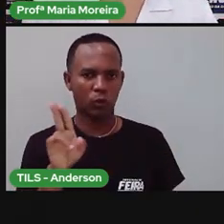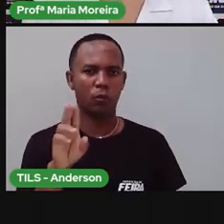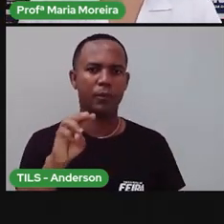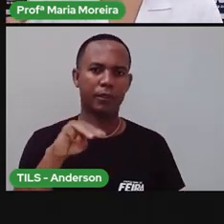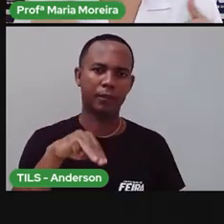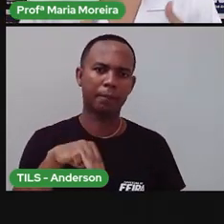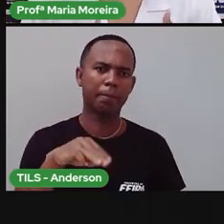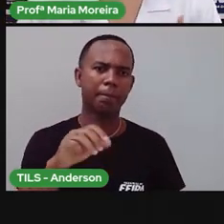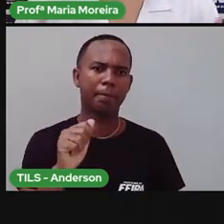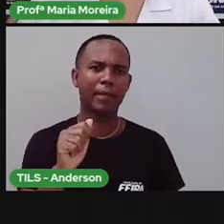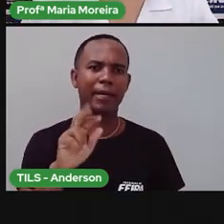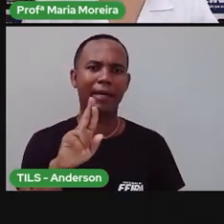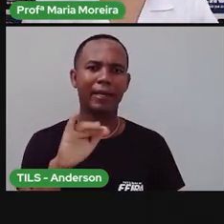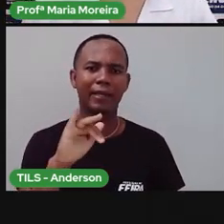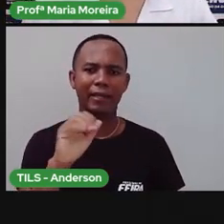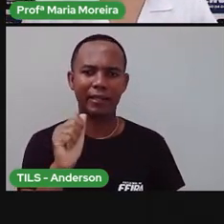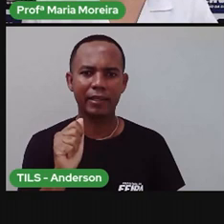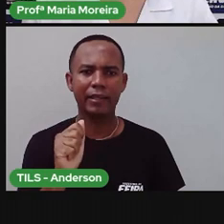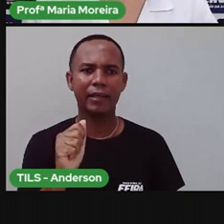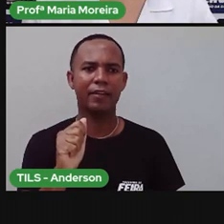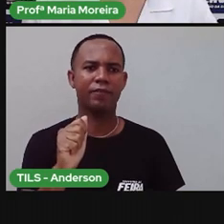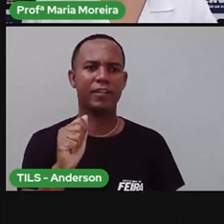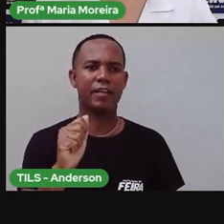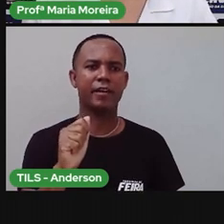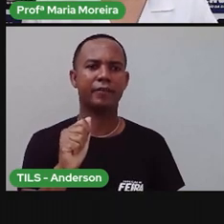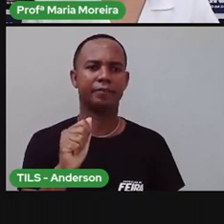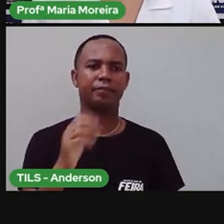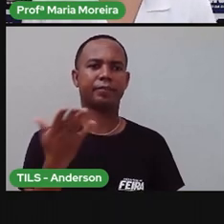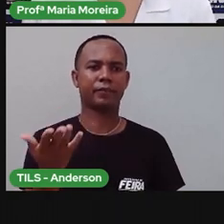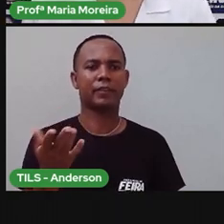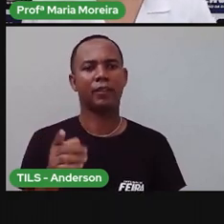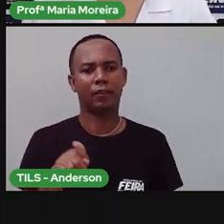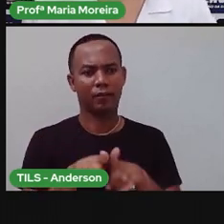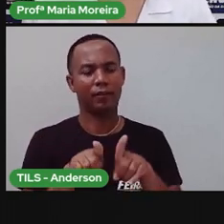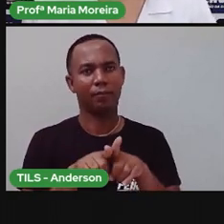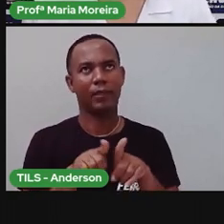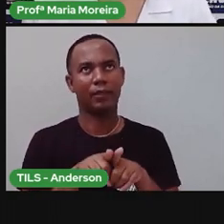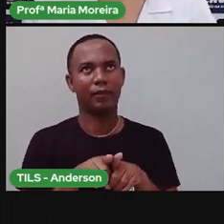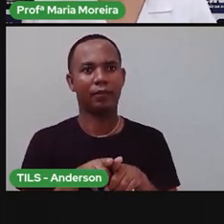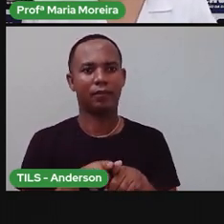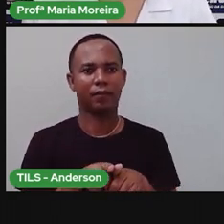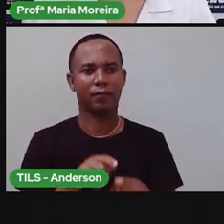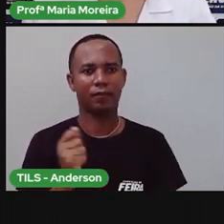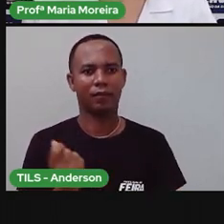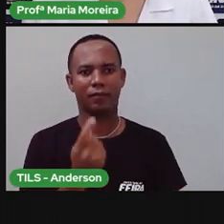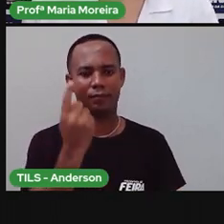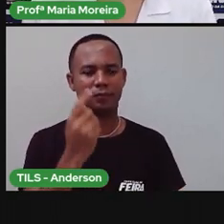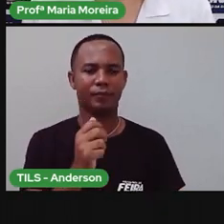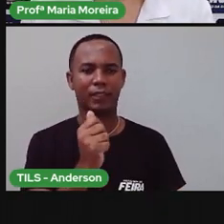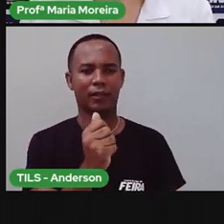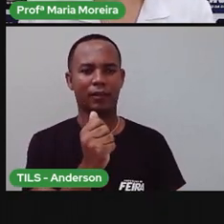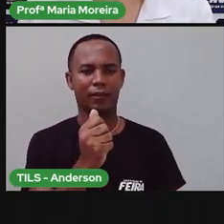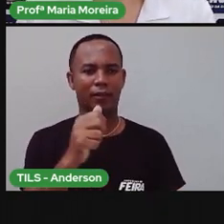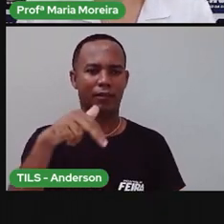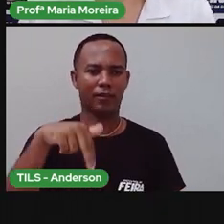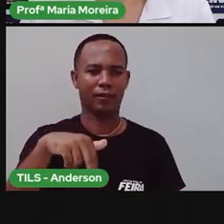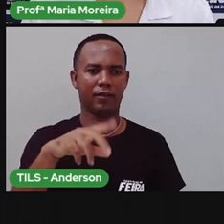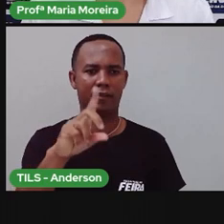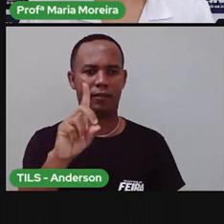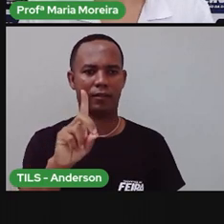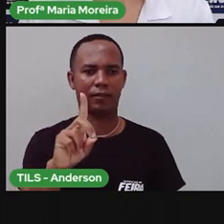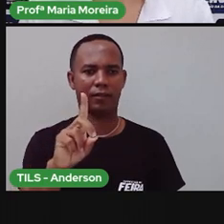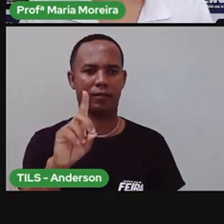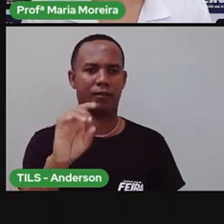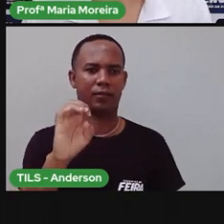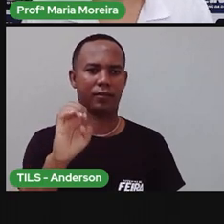Moreira, por que vocês sabem que o nome de Anderson... Anderson de quem é, Anderson? Anderson Vieira. Por quê? Porque nós tivemos